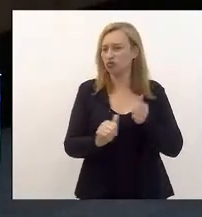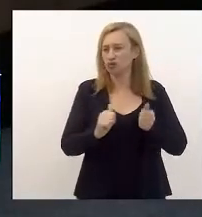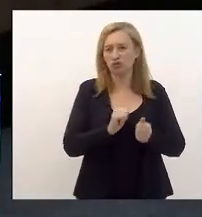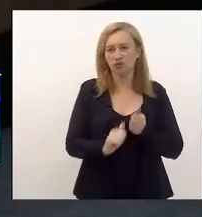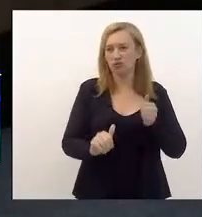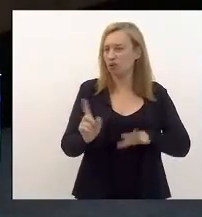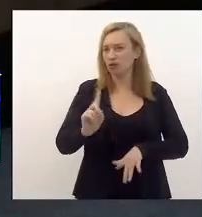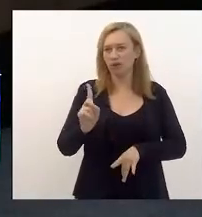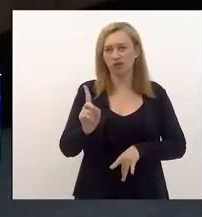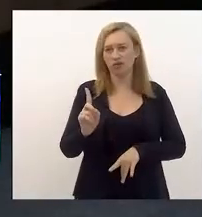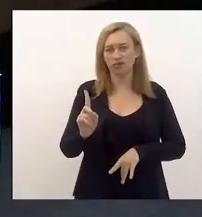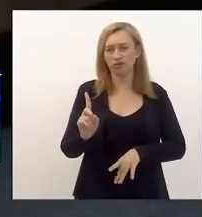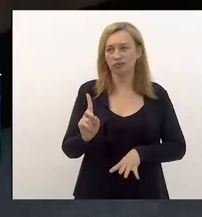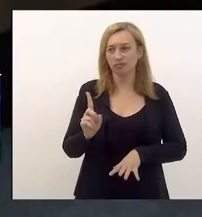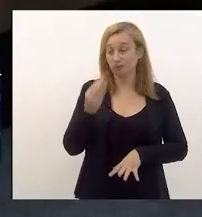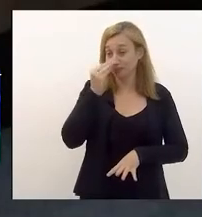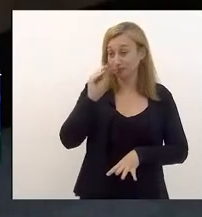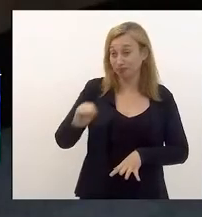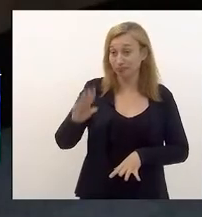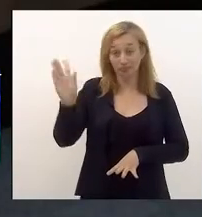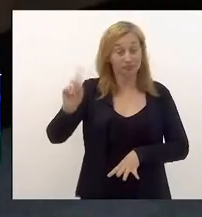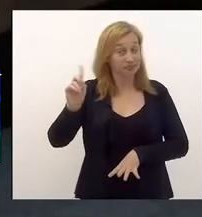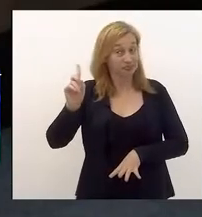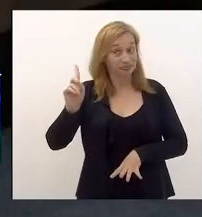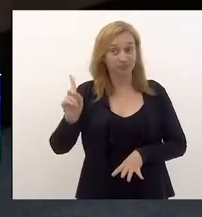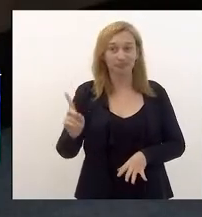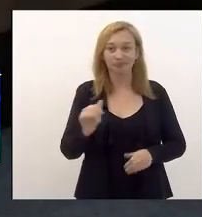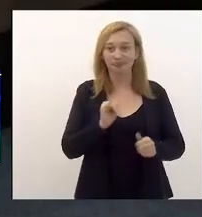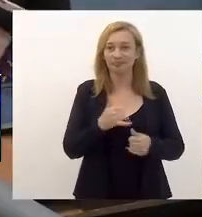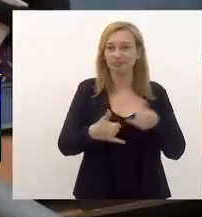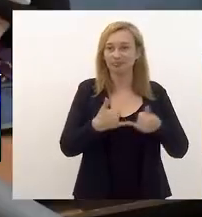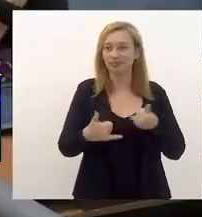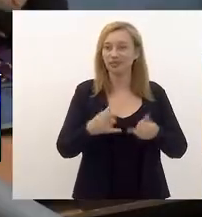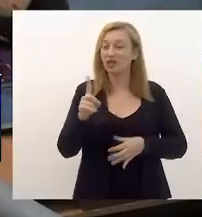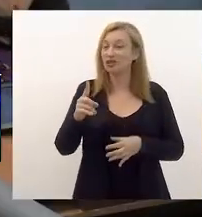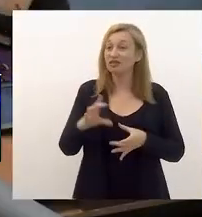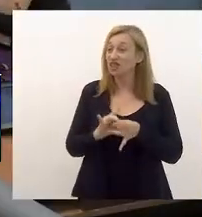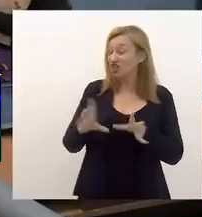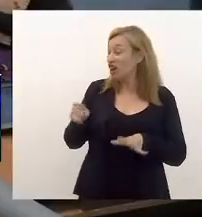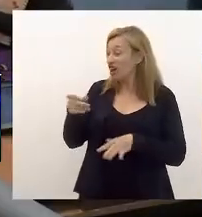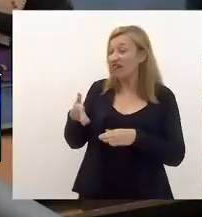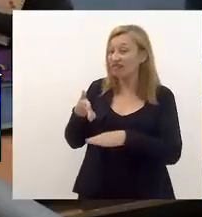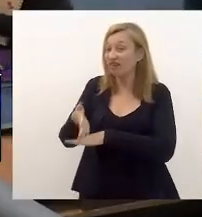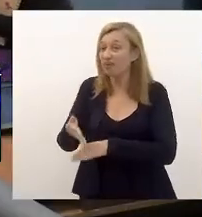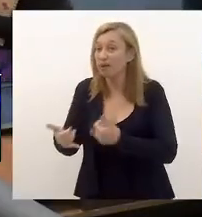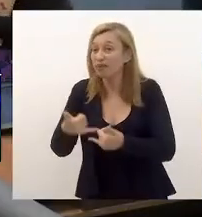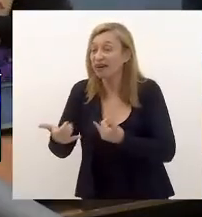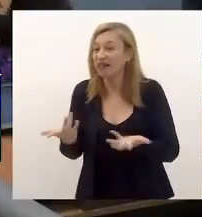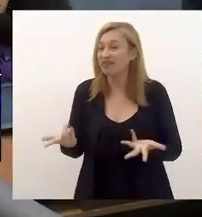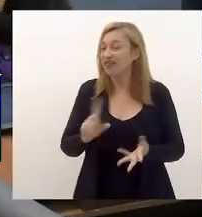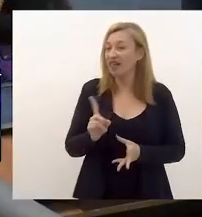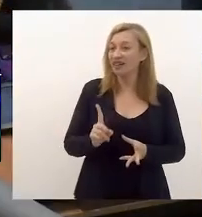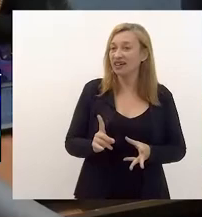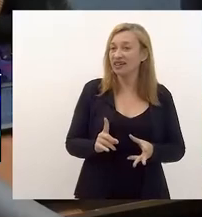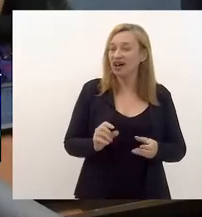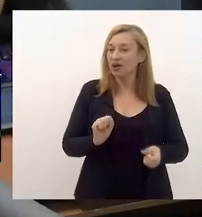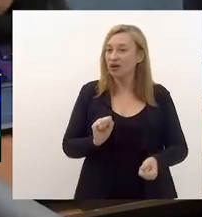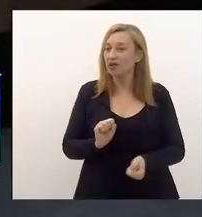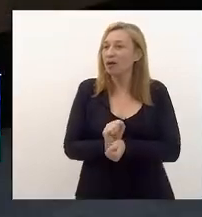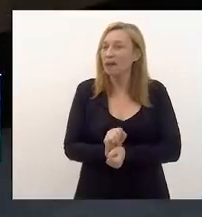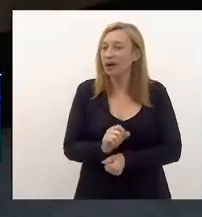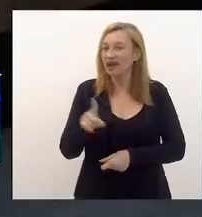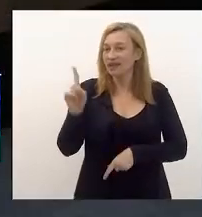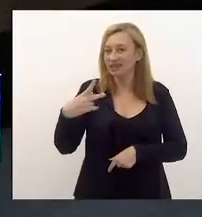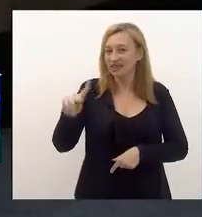uma moção de repúdio, porque não dá para jogar... Só não deixa ele entrar em campo. Não dá para jogar com ele, não. Não, dá logo uma trava nele antes de entrar.